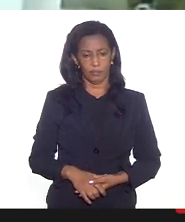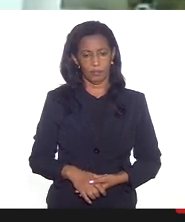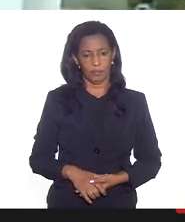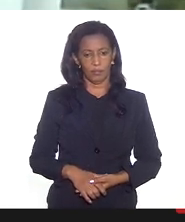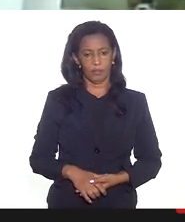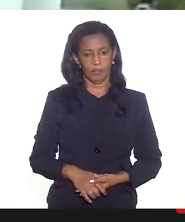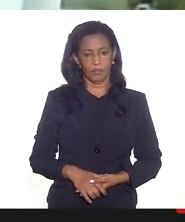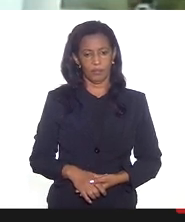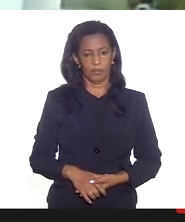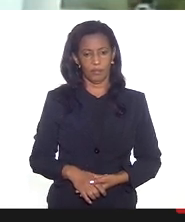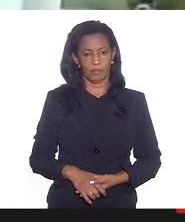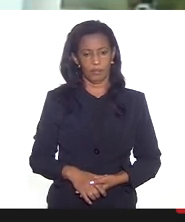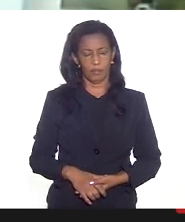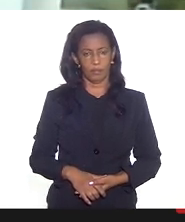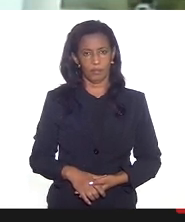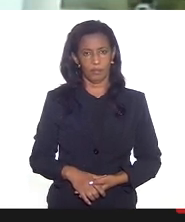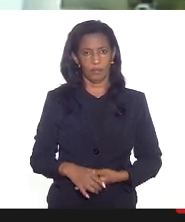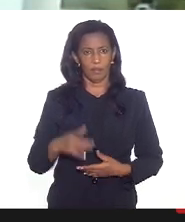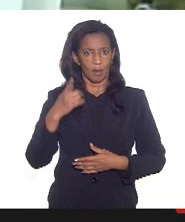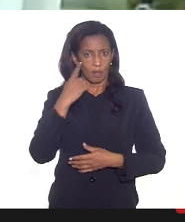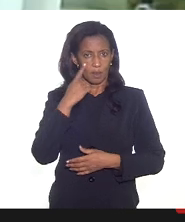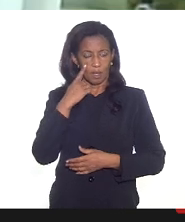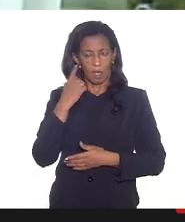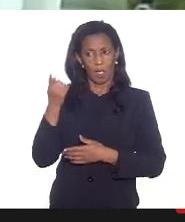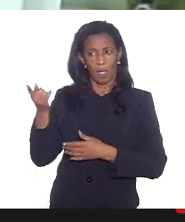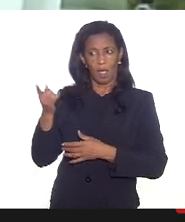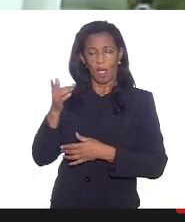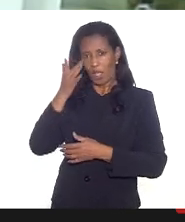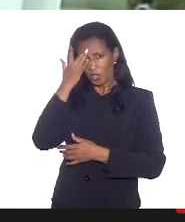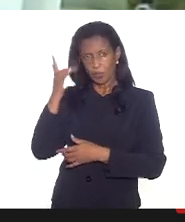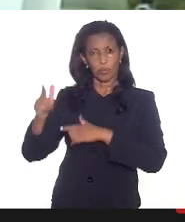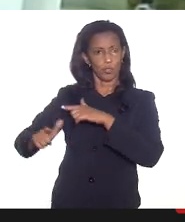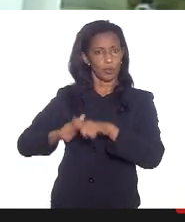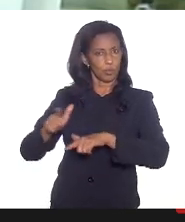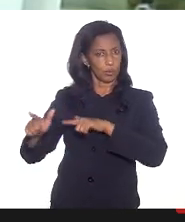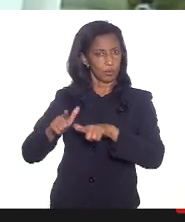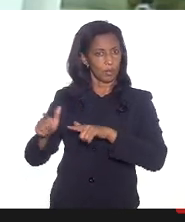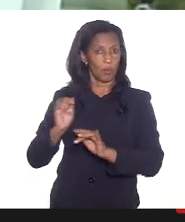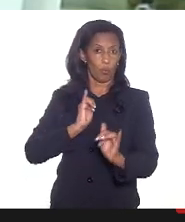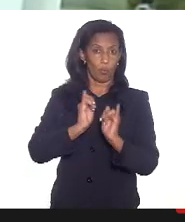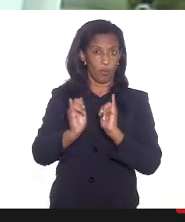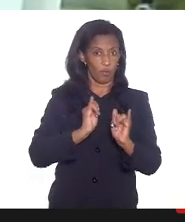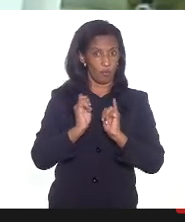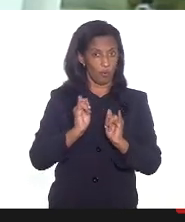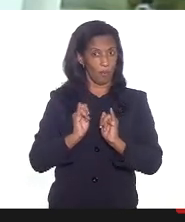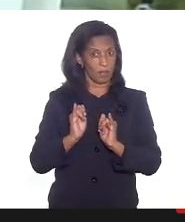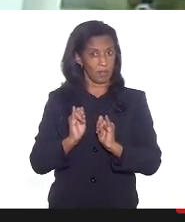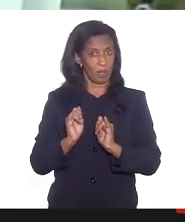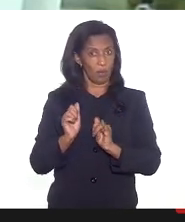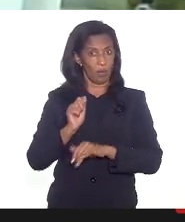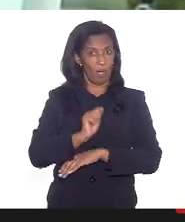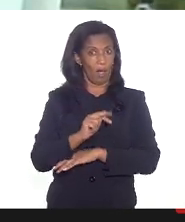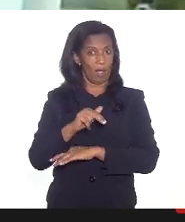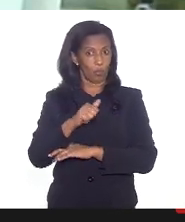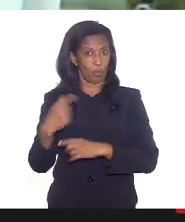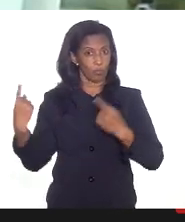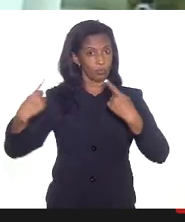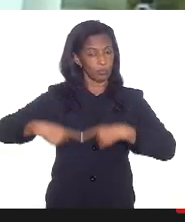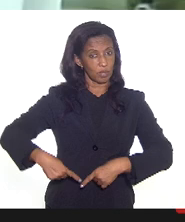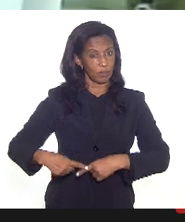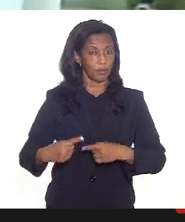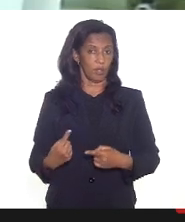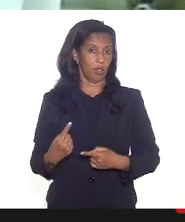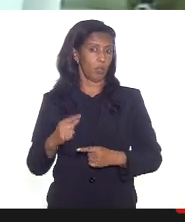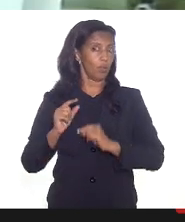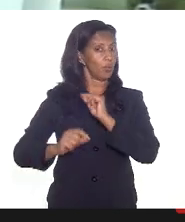municiar as pessoas que estão na ponta de informações atualizadas é um desafio e o que eu